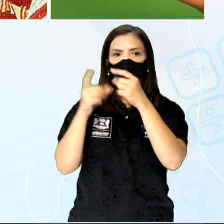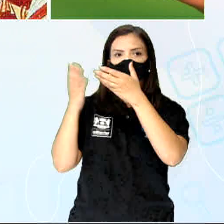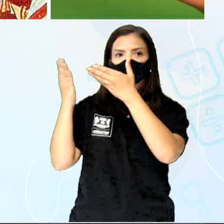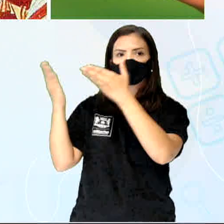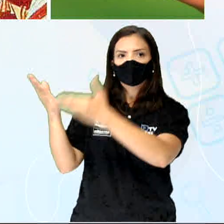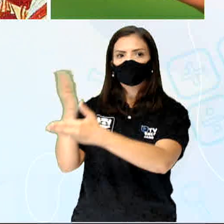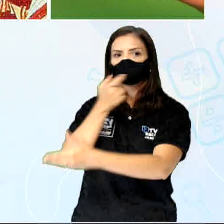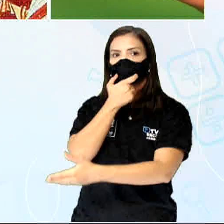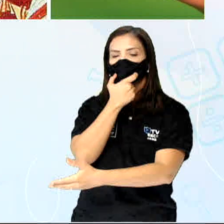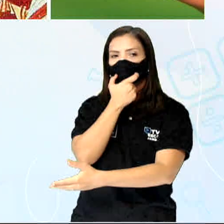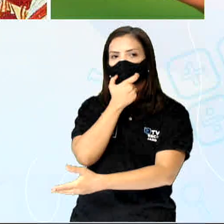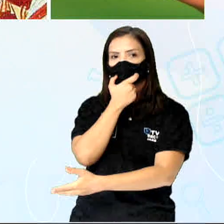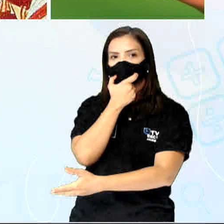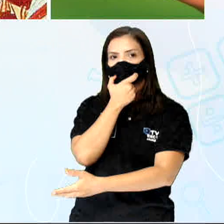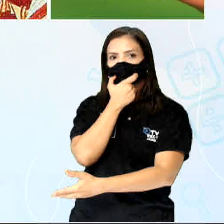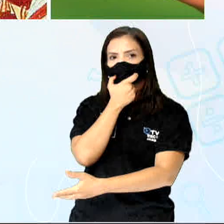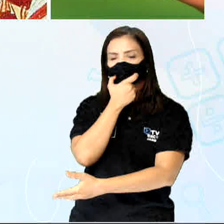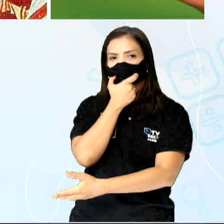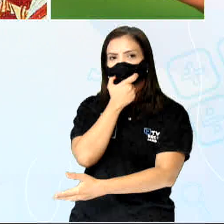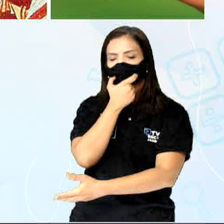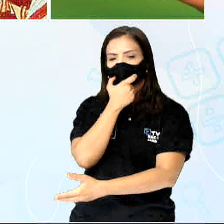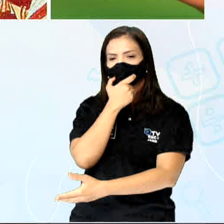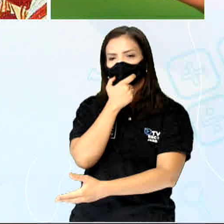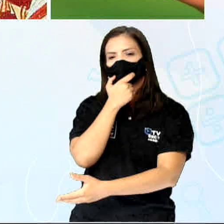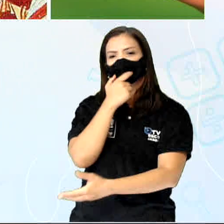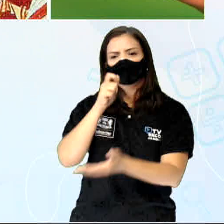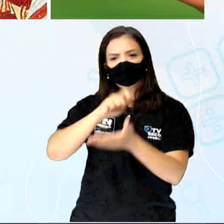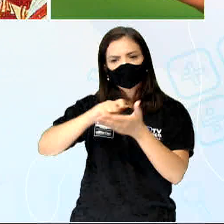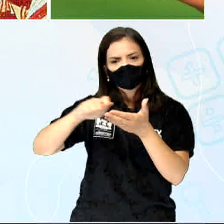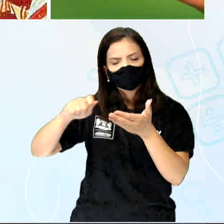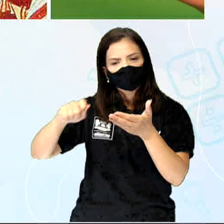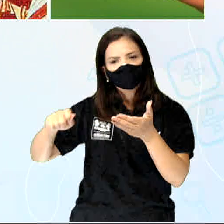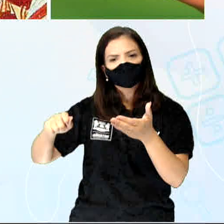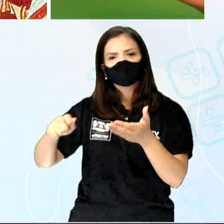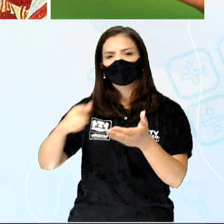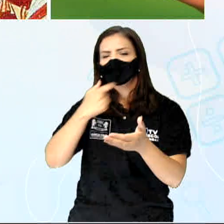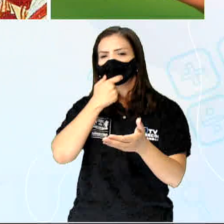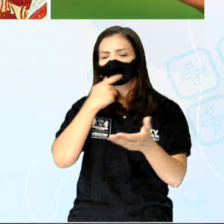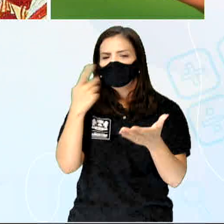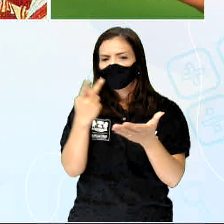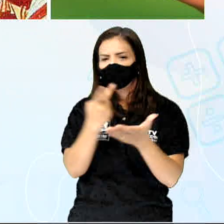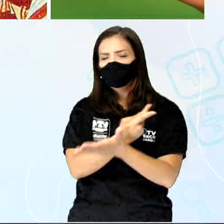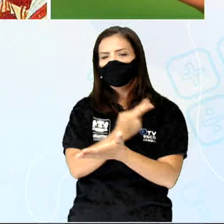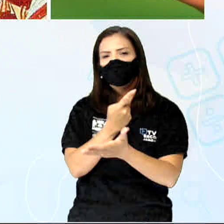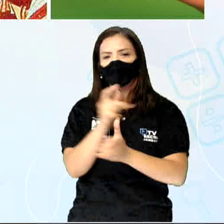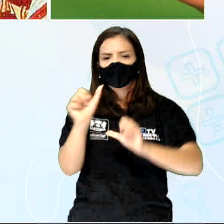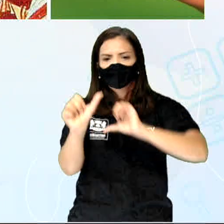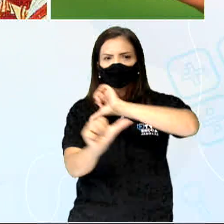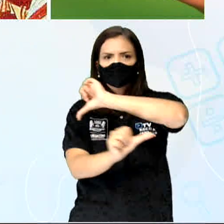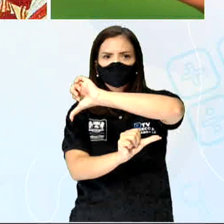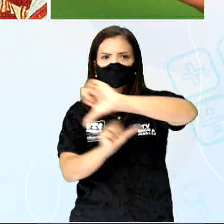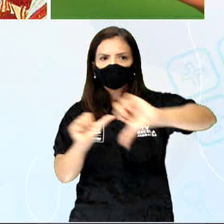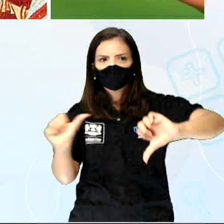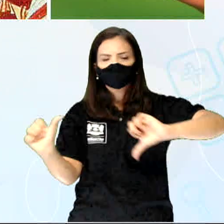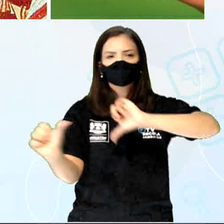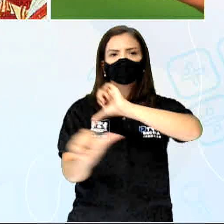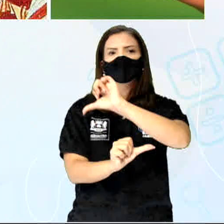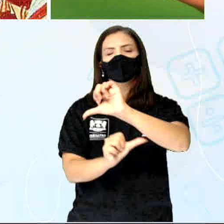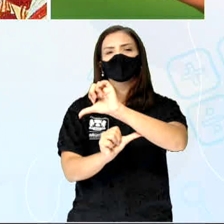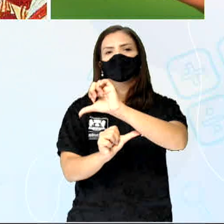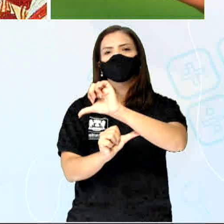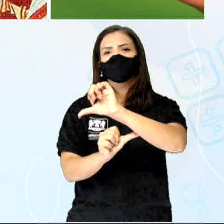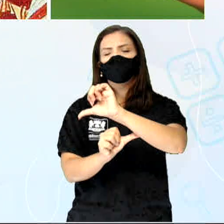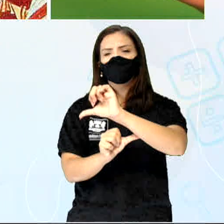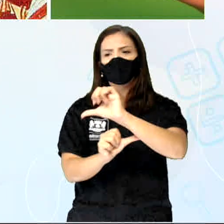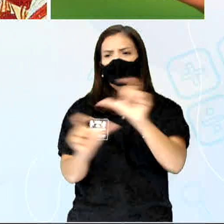porque, na verdade, é All Correct, com A e com C. Mas eles escreveram com O e com K. E aí, essa